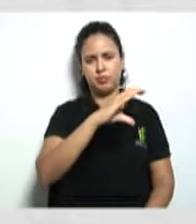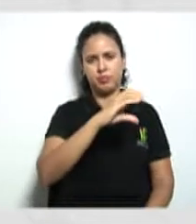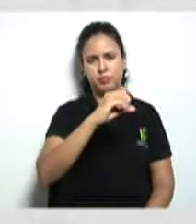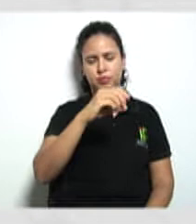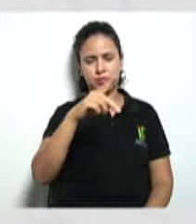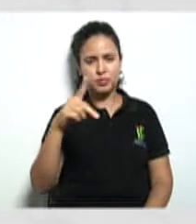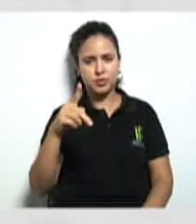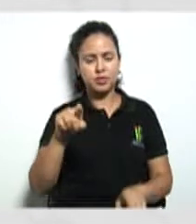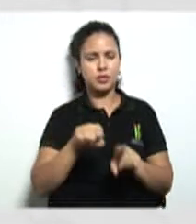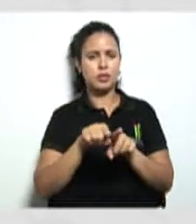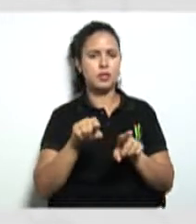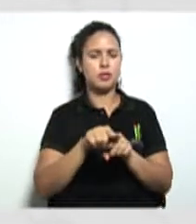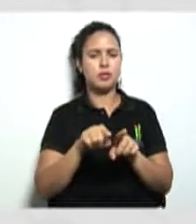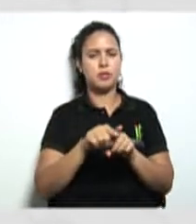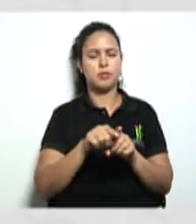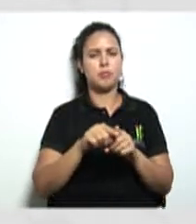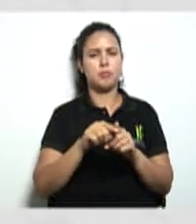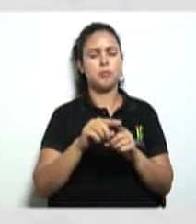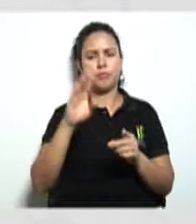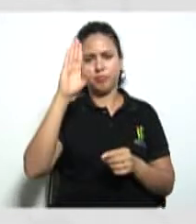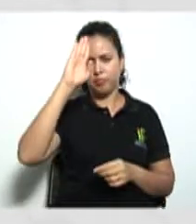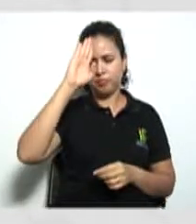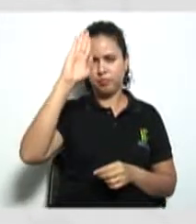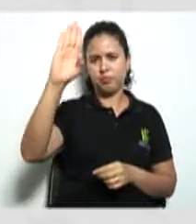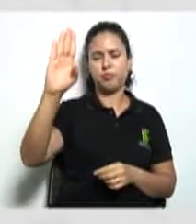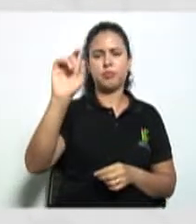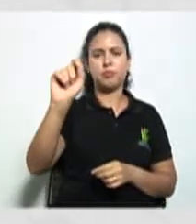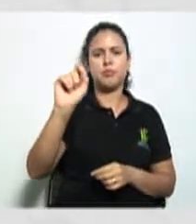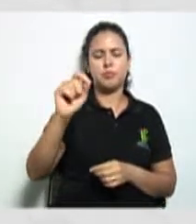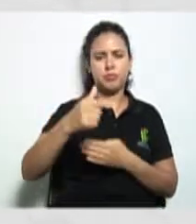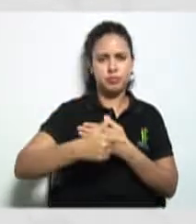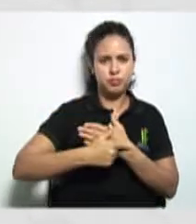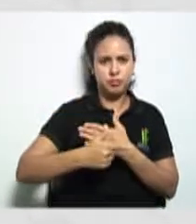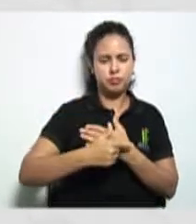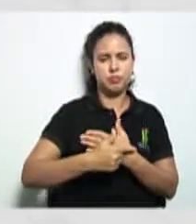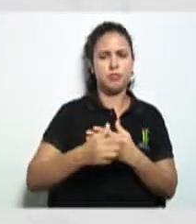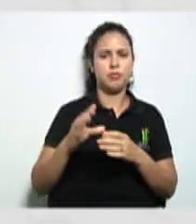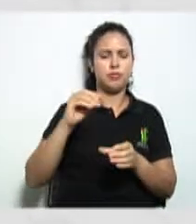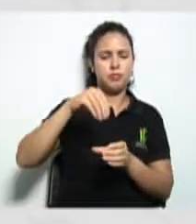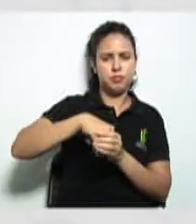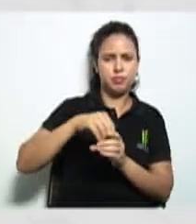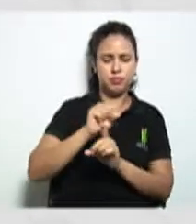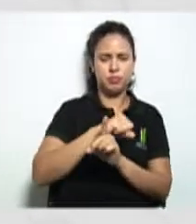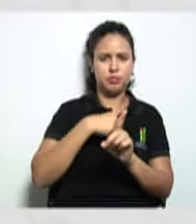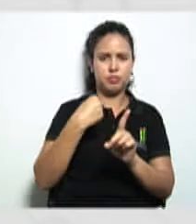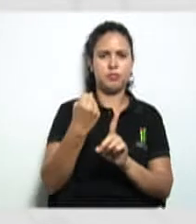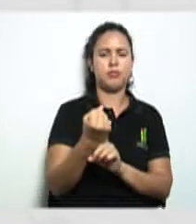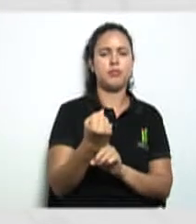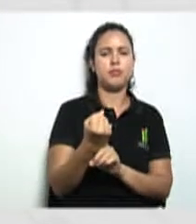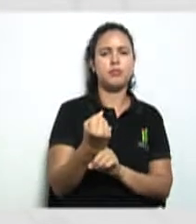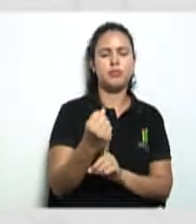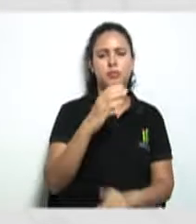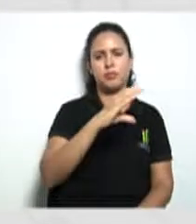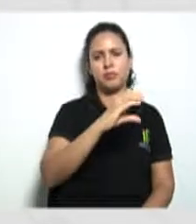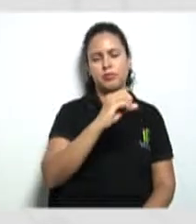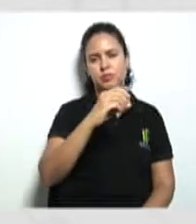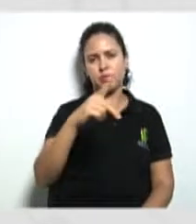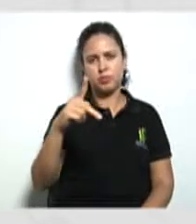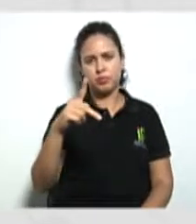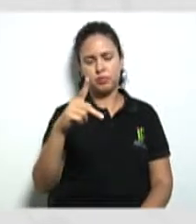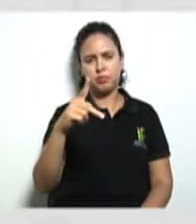fundamentais a serem considerados nas sociedades cooperativistas. aí dentro disso nós veremos as possibilidades e as